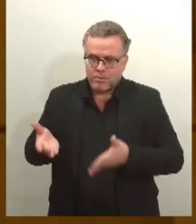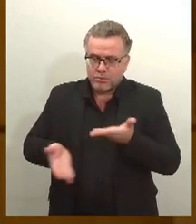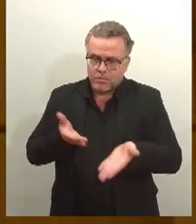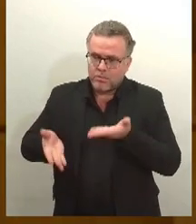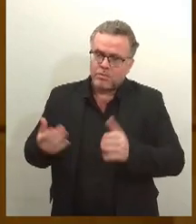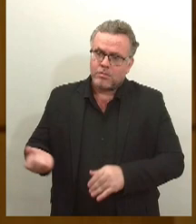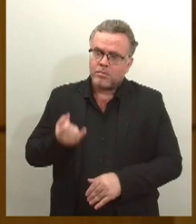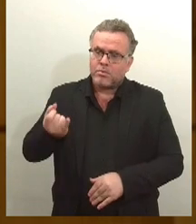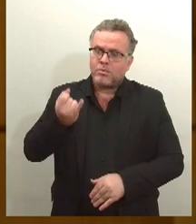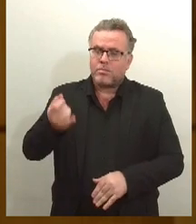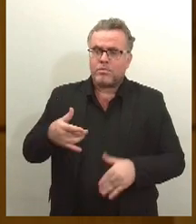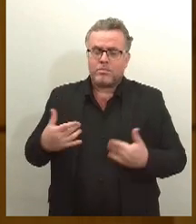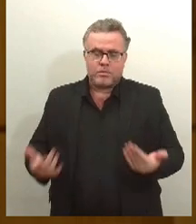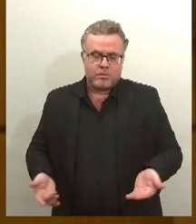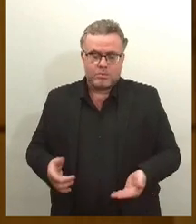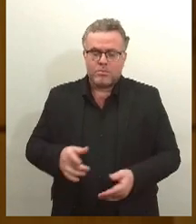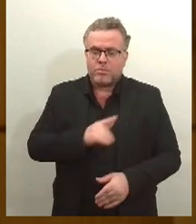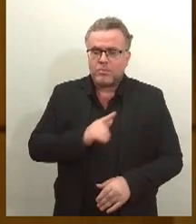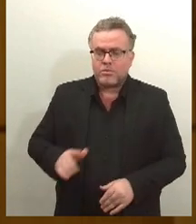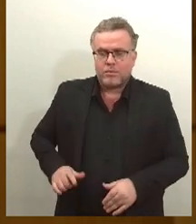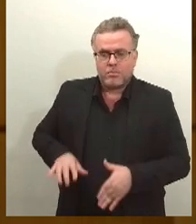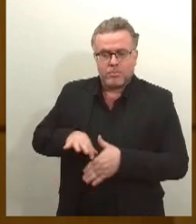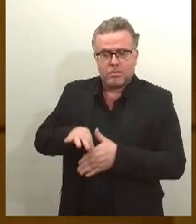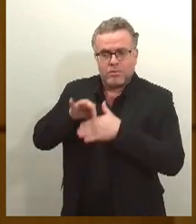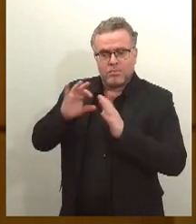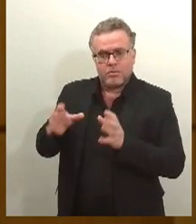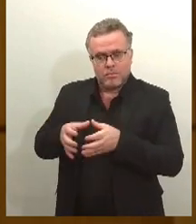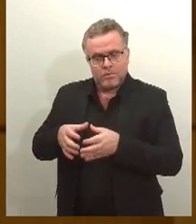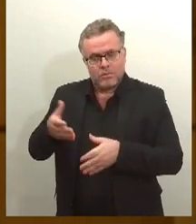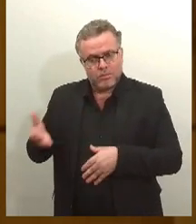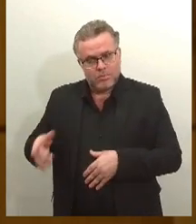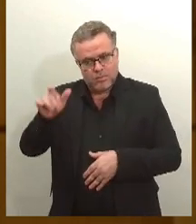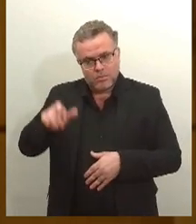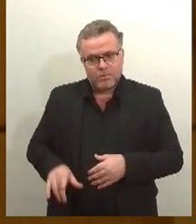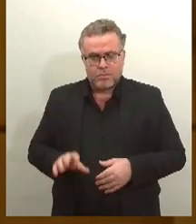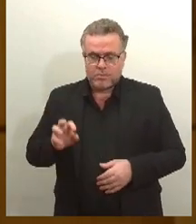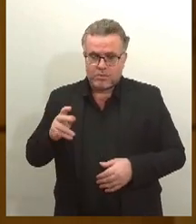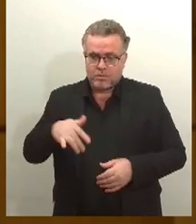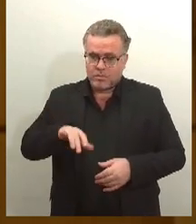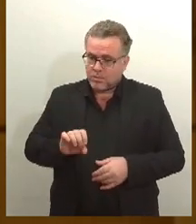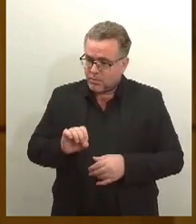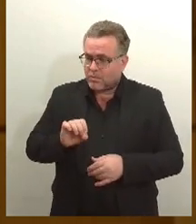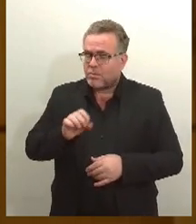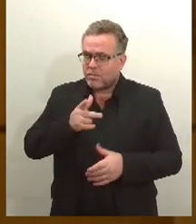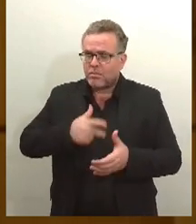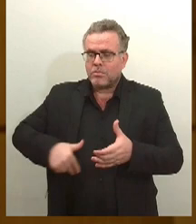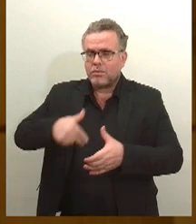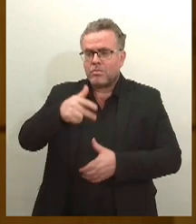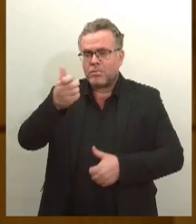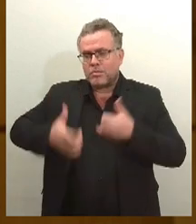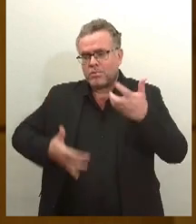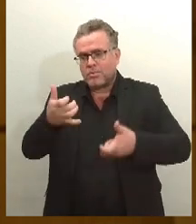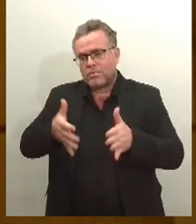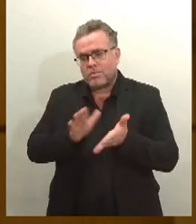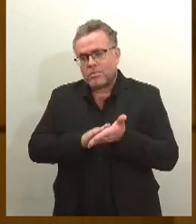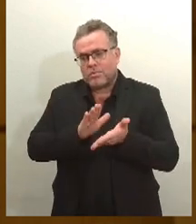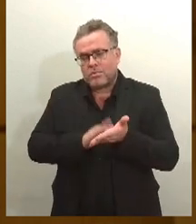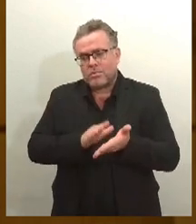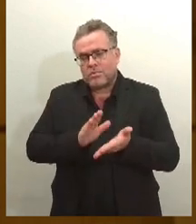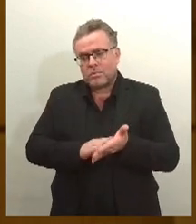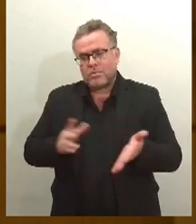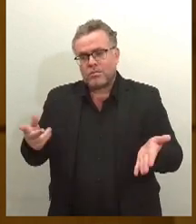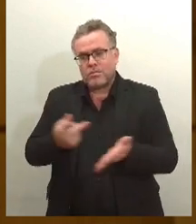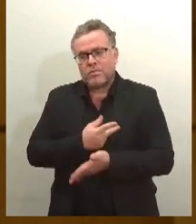Assembleia Legislativa de Sergipe, Cristiano Cavalcante, do União Brasil, usou a tribuna para parabenizar a realização do workshop